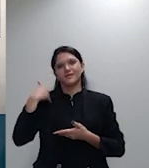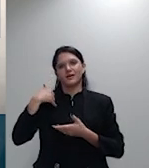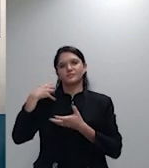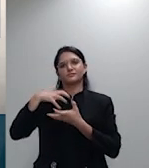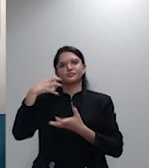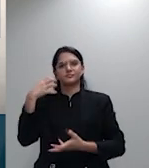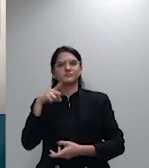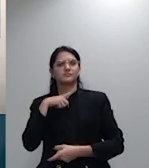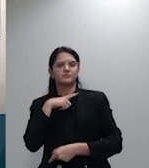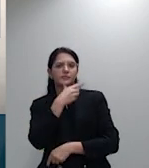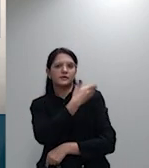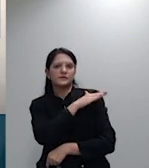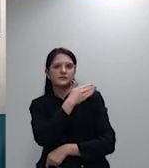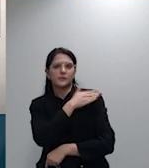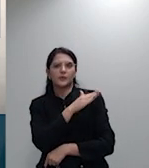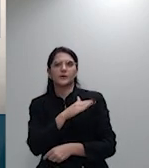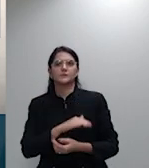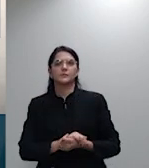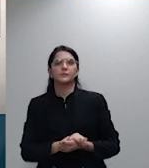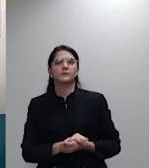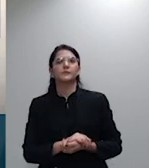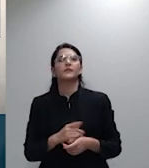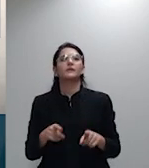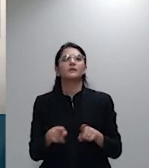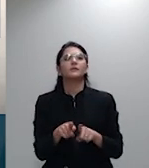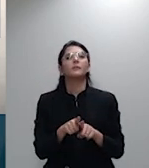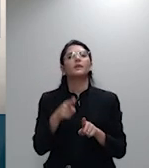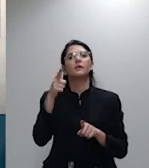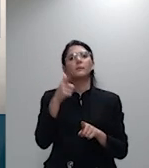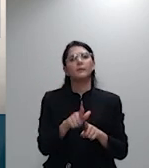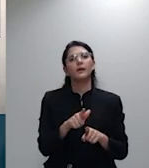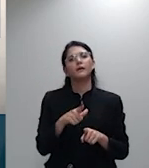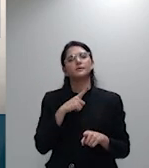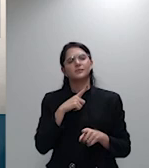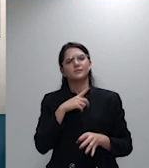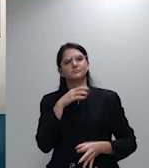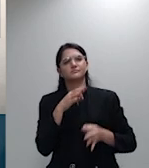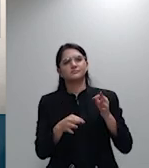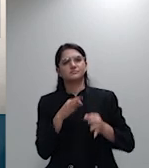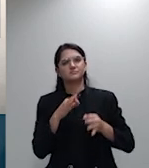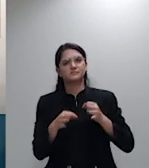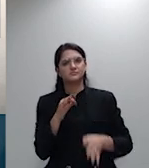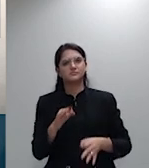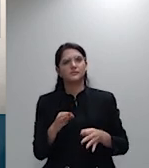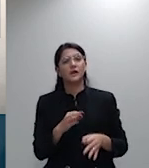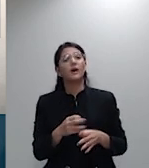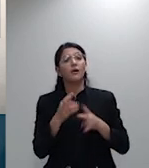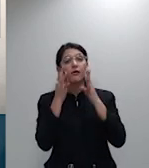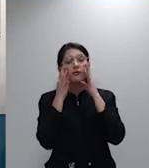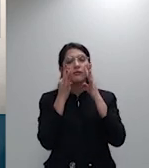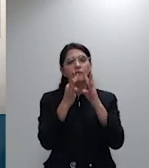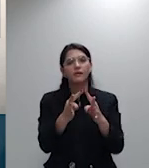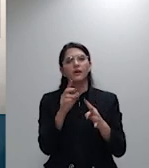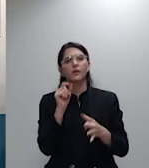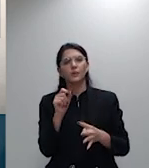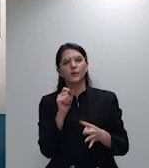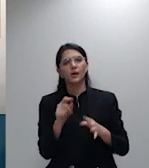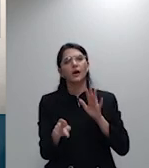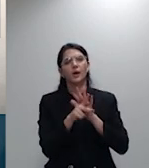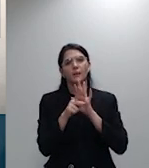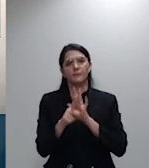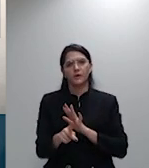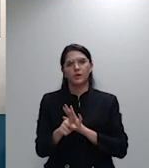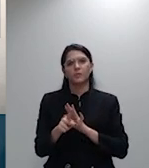as operadoras de autogestão observa-se que a própria entidade que as representa unidas e foi reiterado hoje na